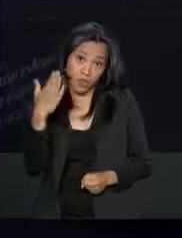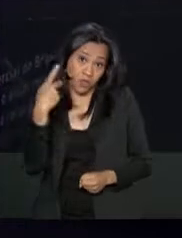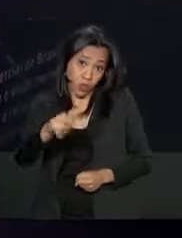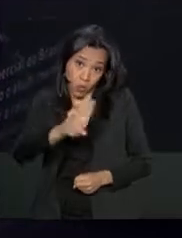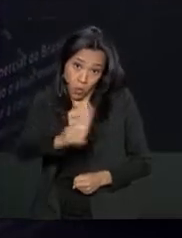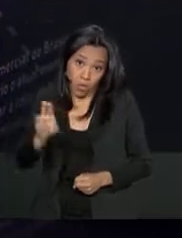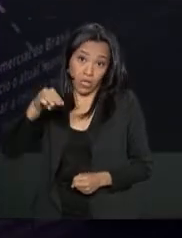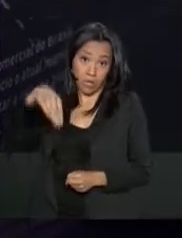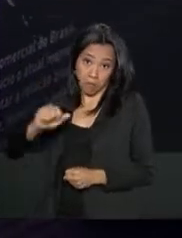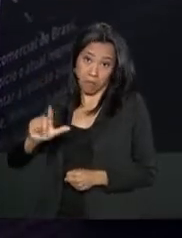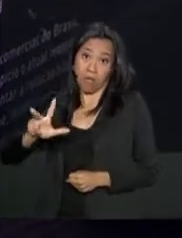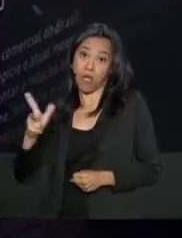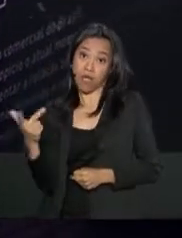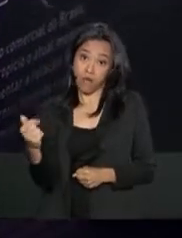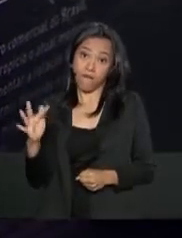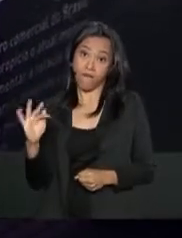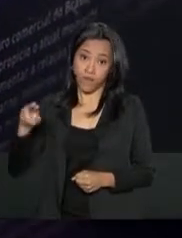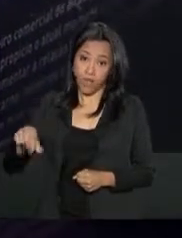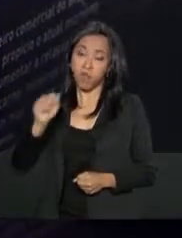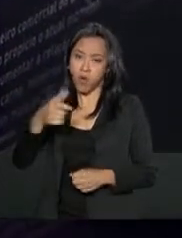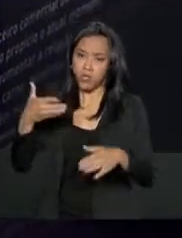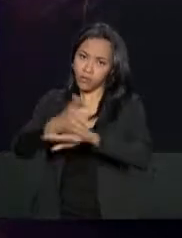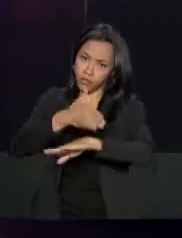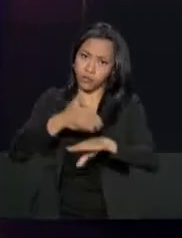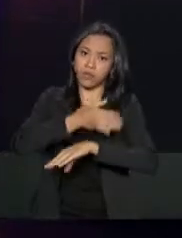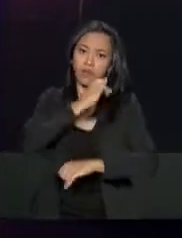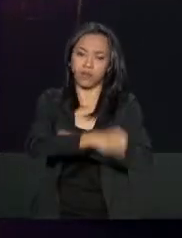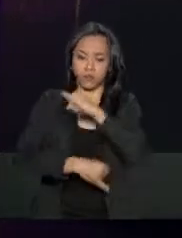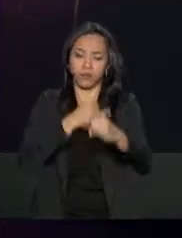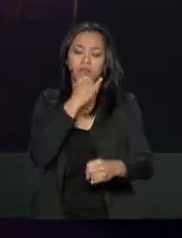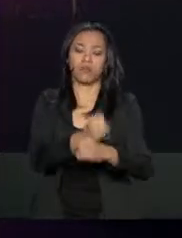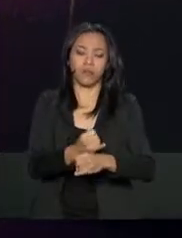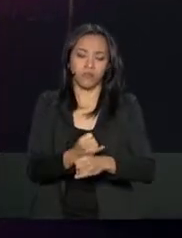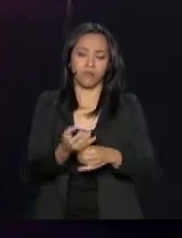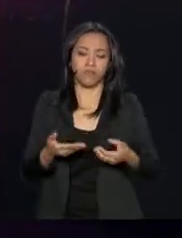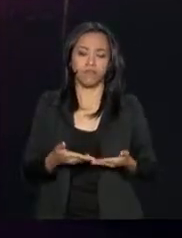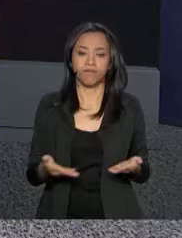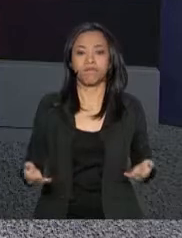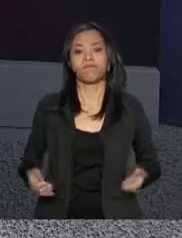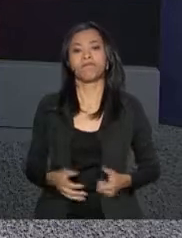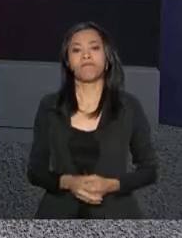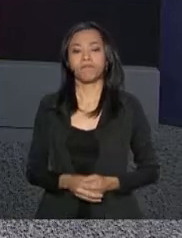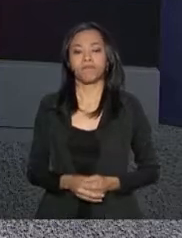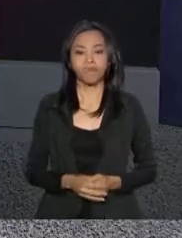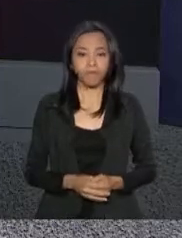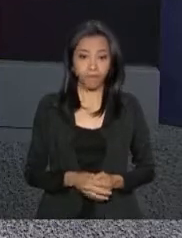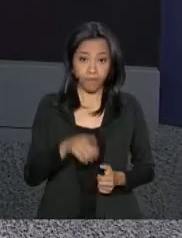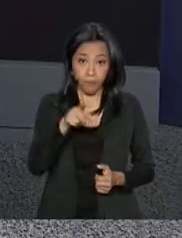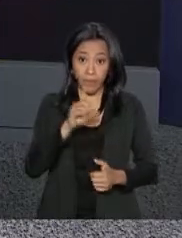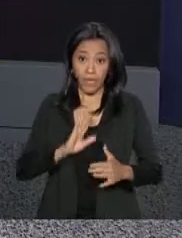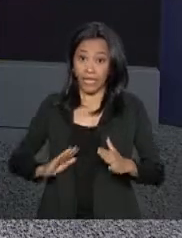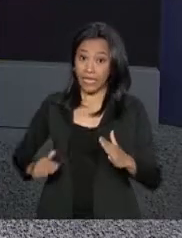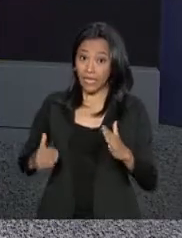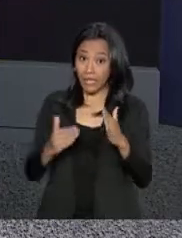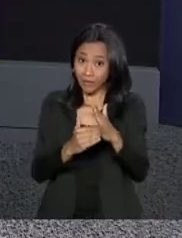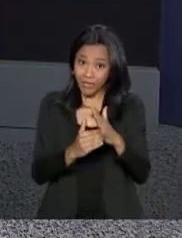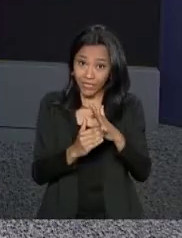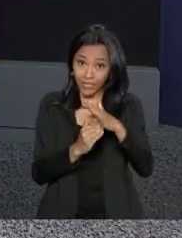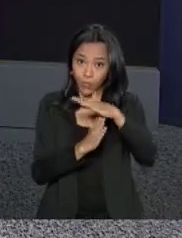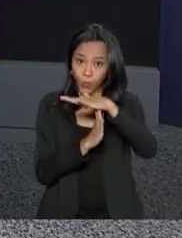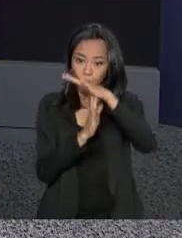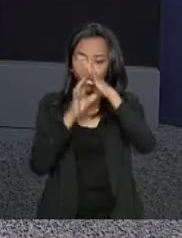contribuintes podem acessar o extrato de processamento na página da Receita Federal. O limite do planeta,